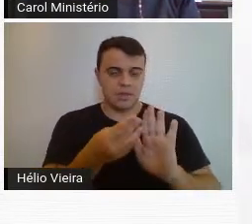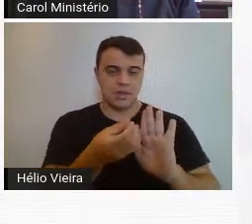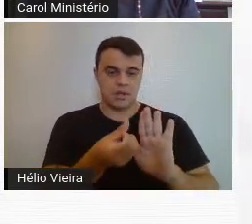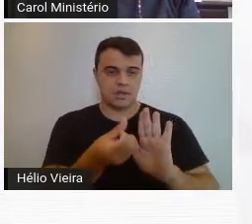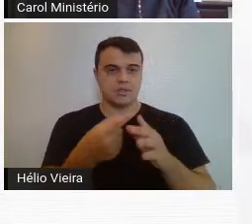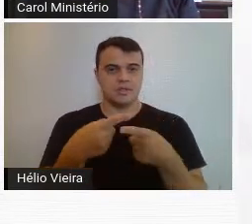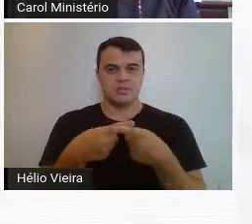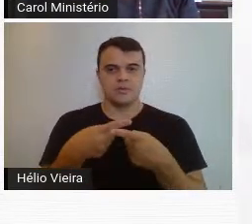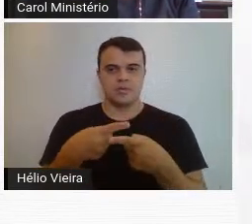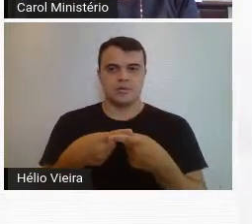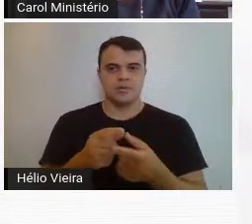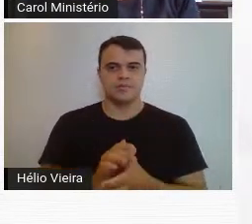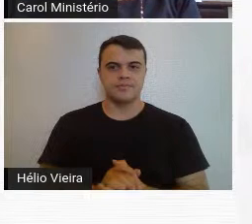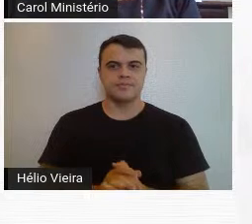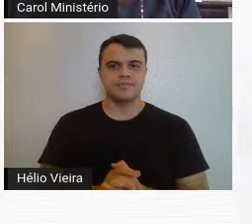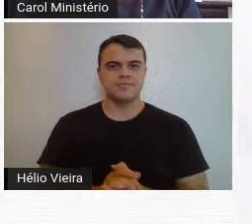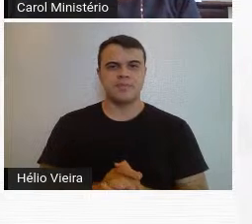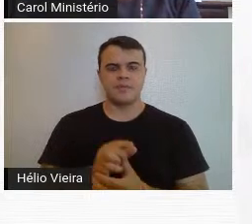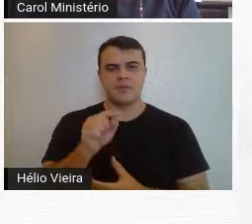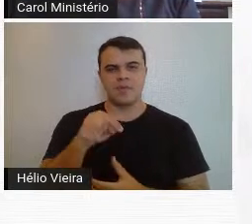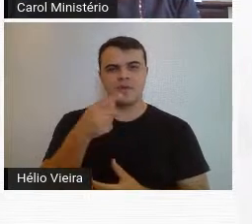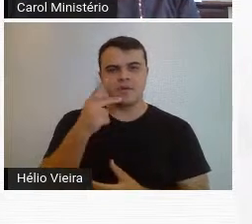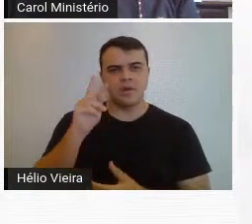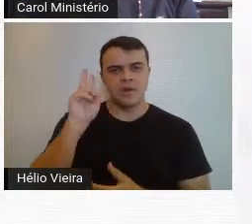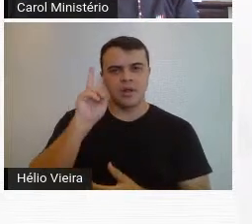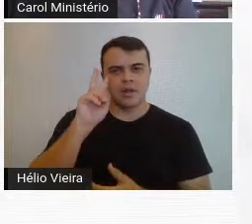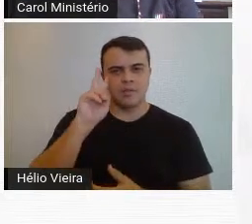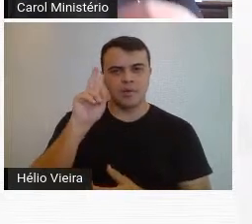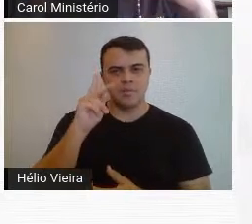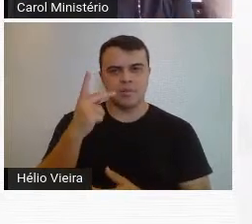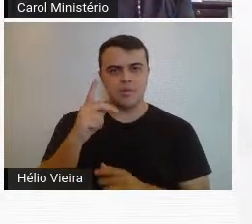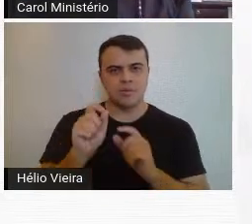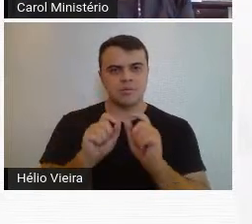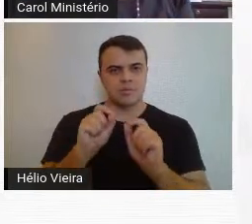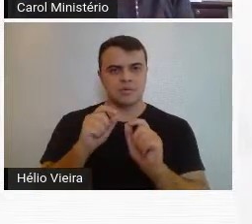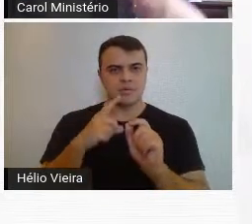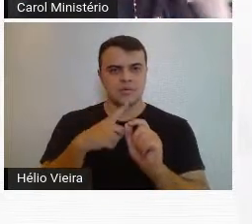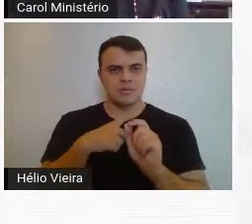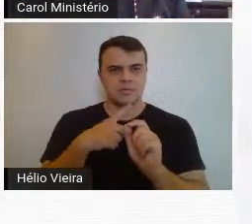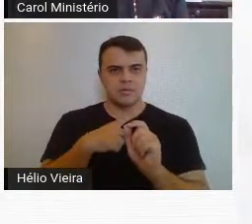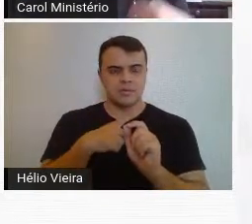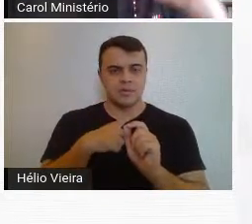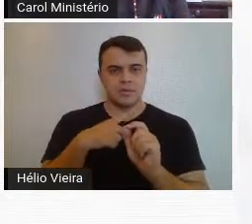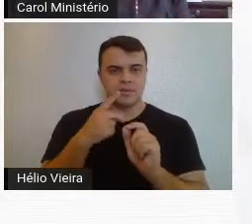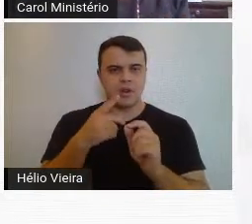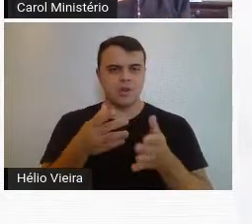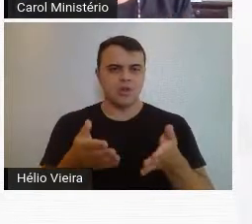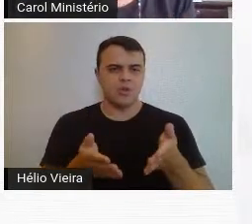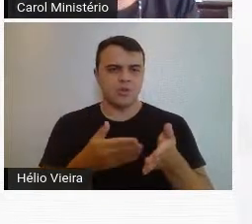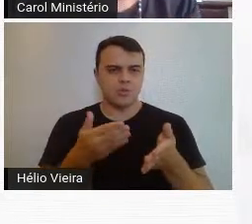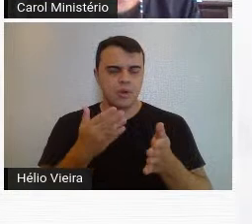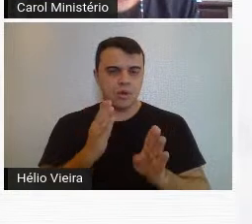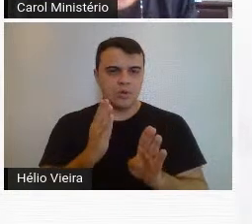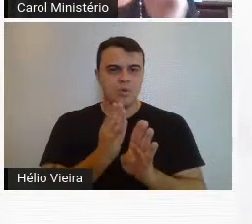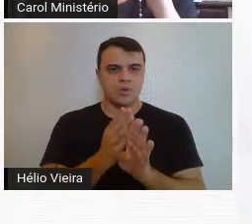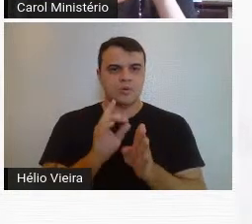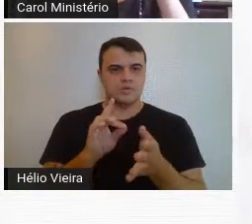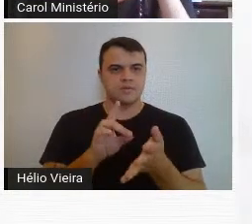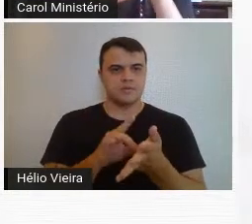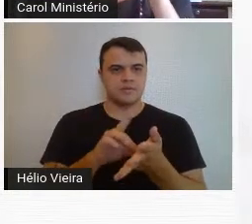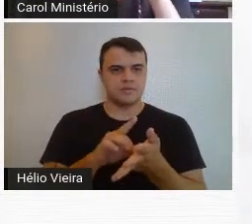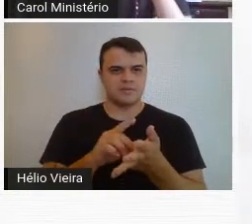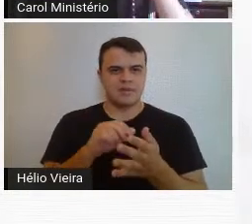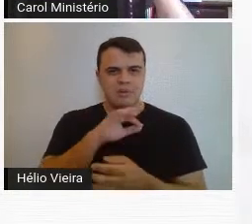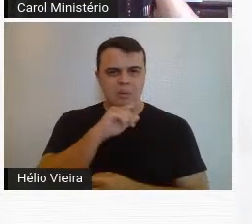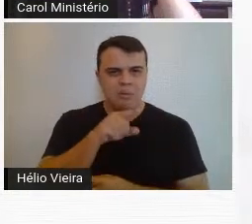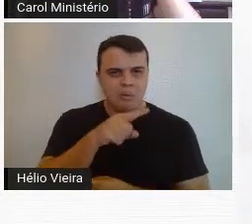resgatou muito a memória e que foi encontrada documentos e obras em péssimo